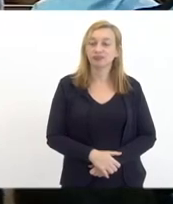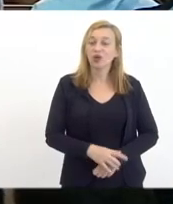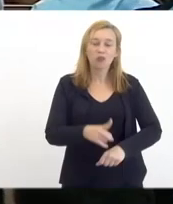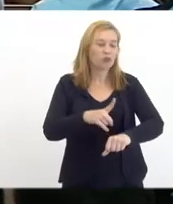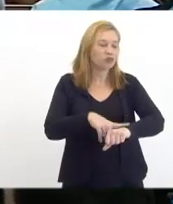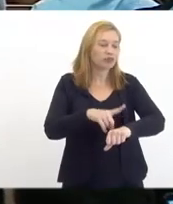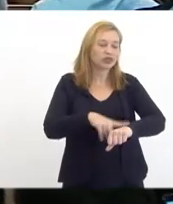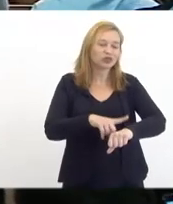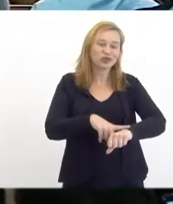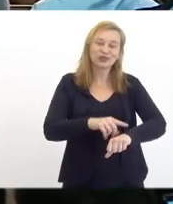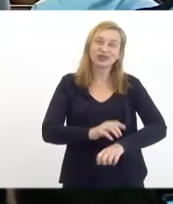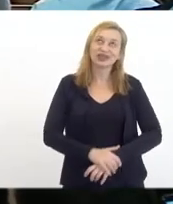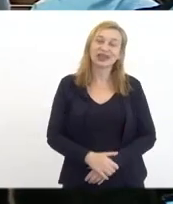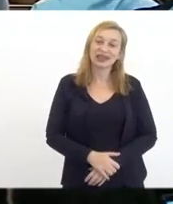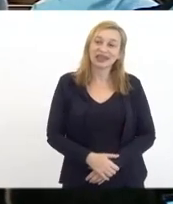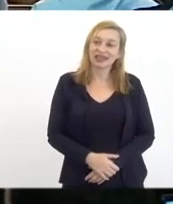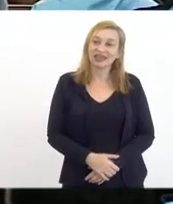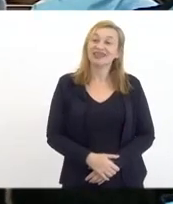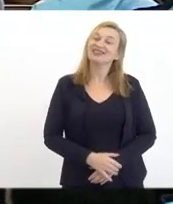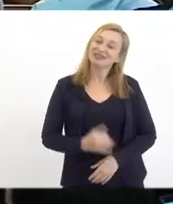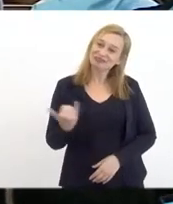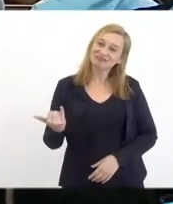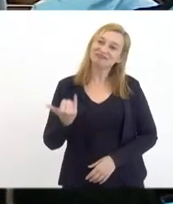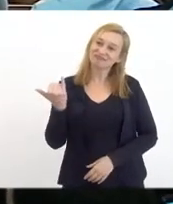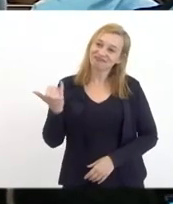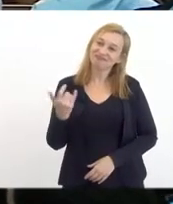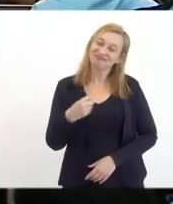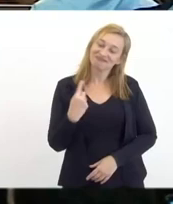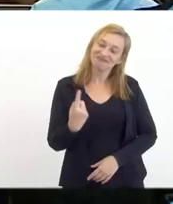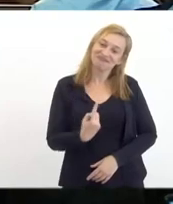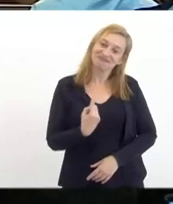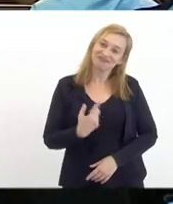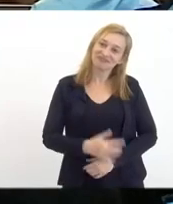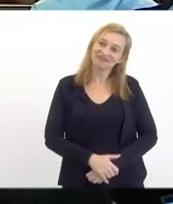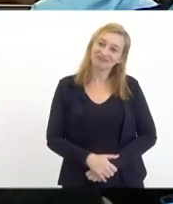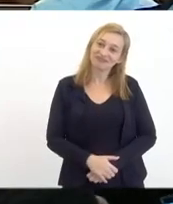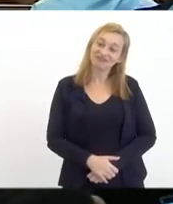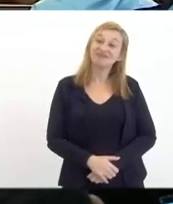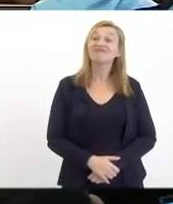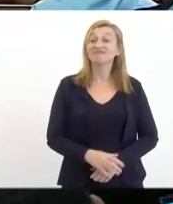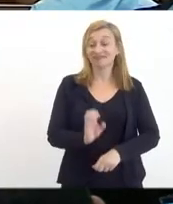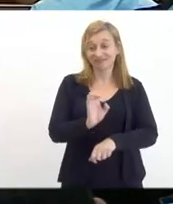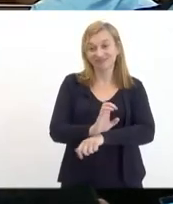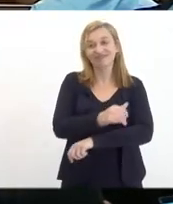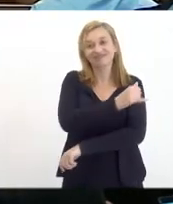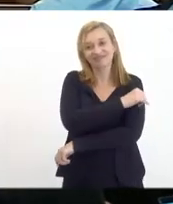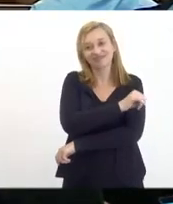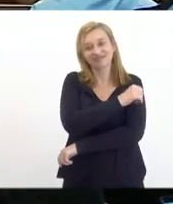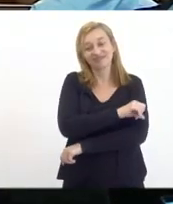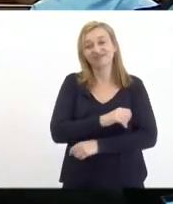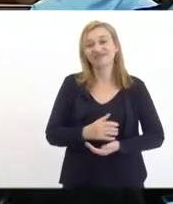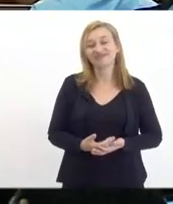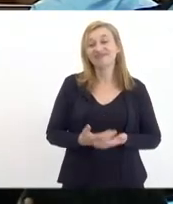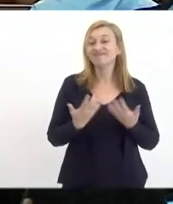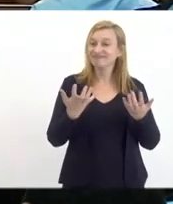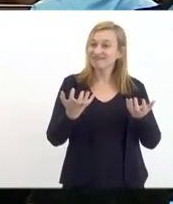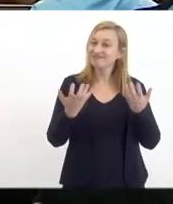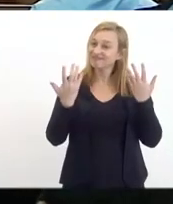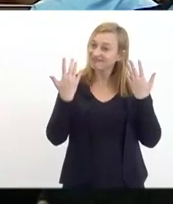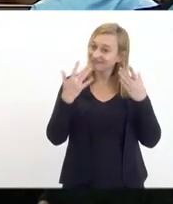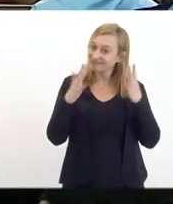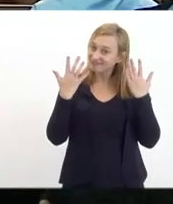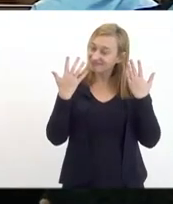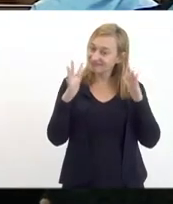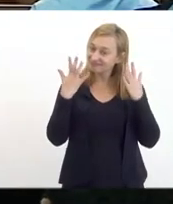momento muito importante para todos nós para o estado do Rio de Janeiro que era parabenizar